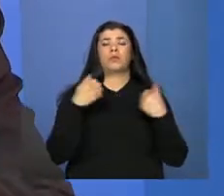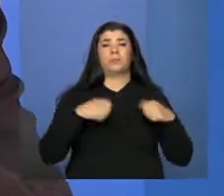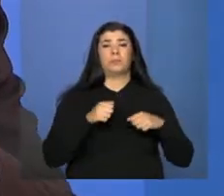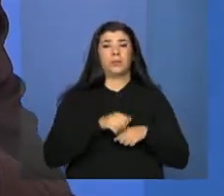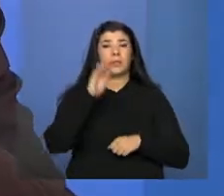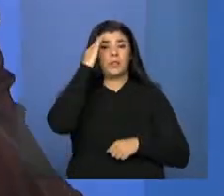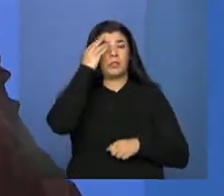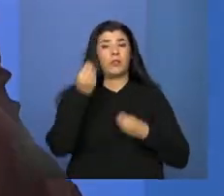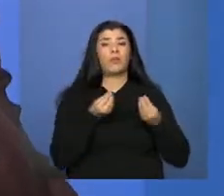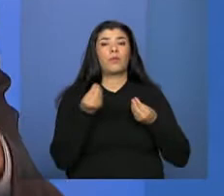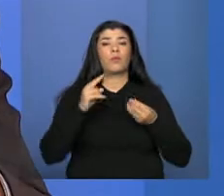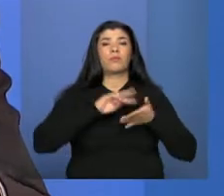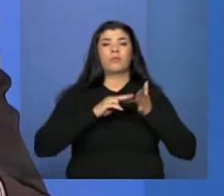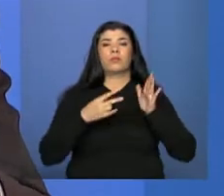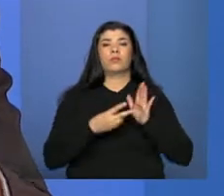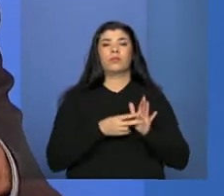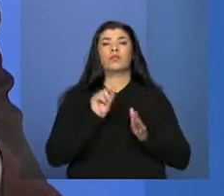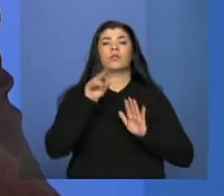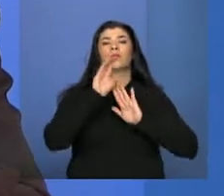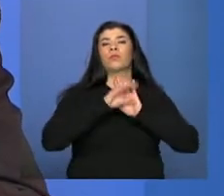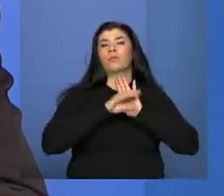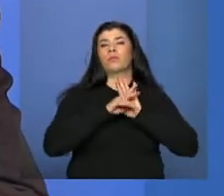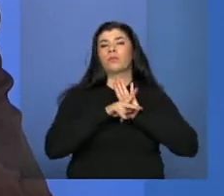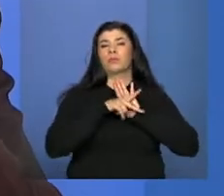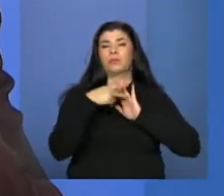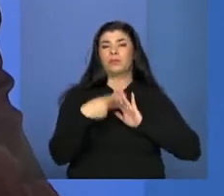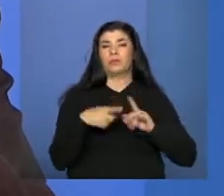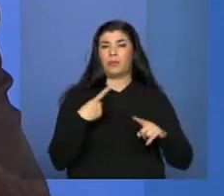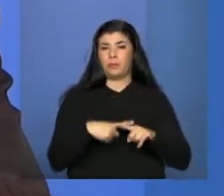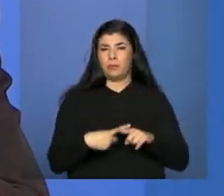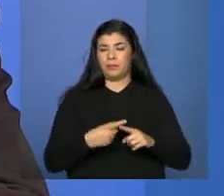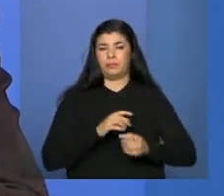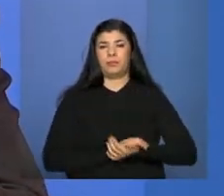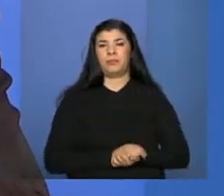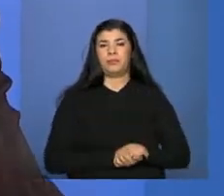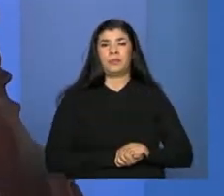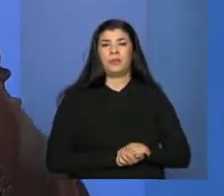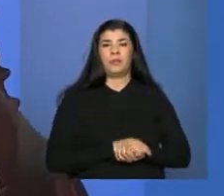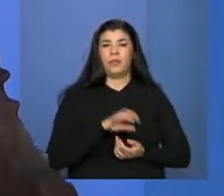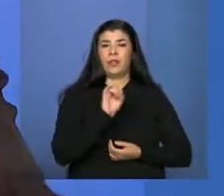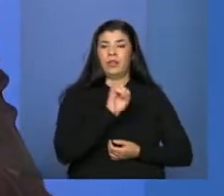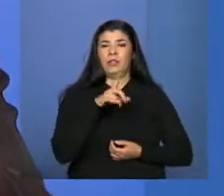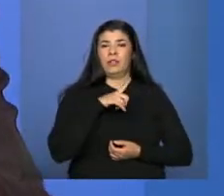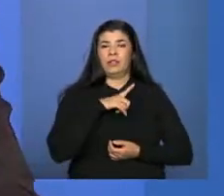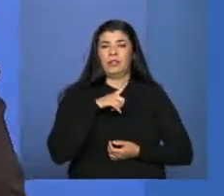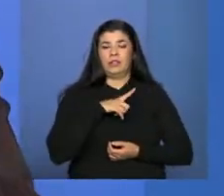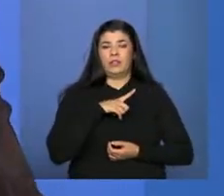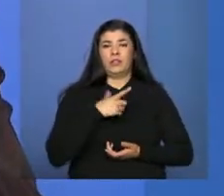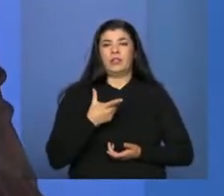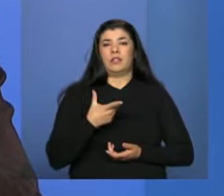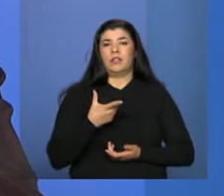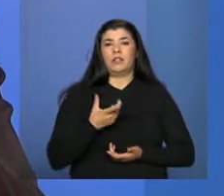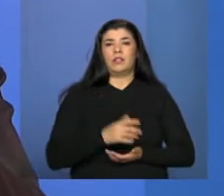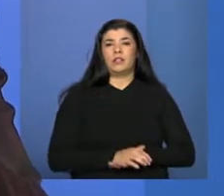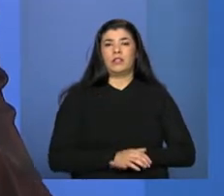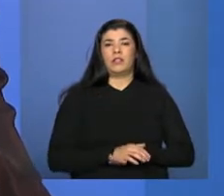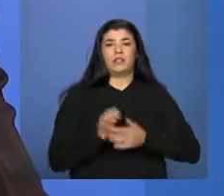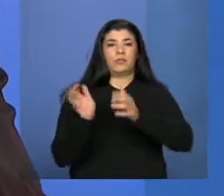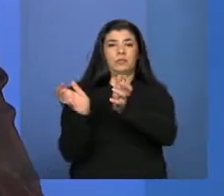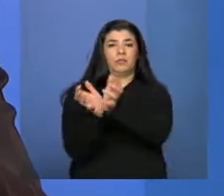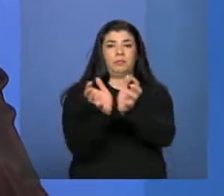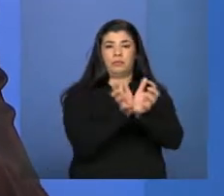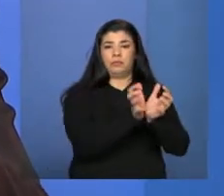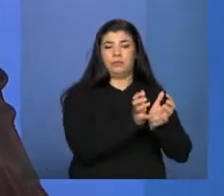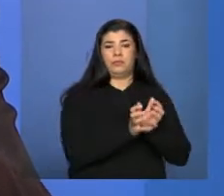significado deste conceito. Por quê? Se as equipes são